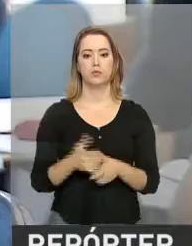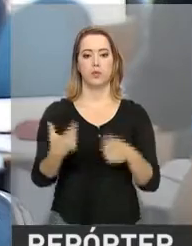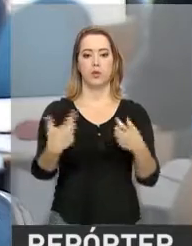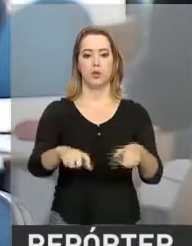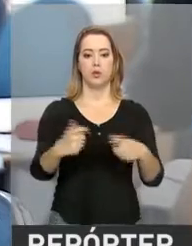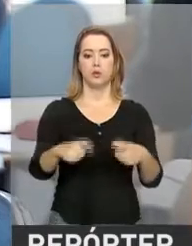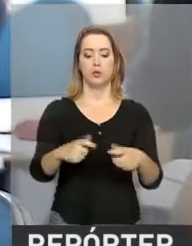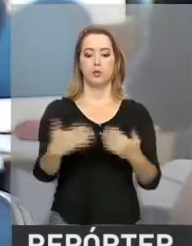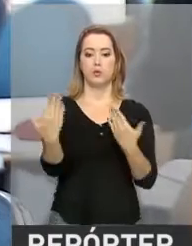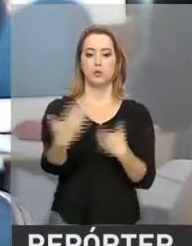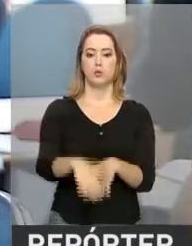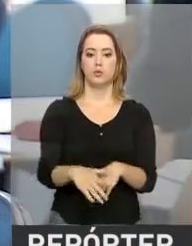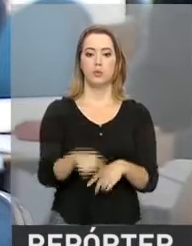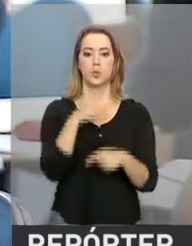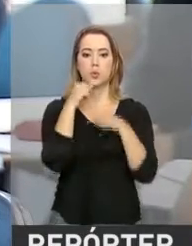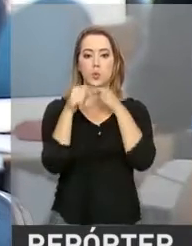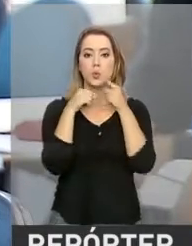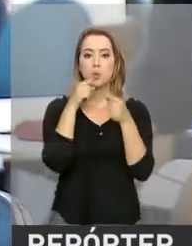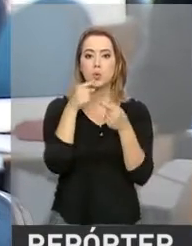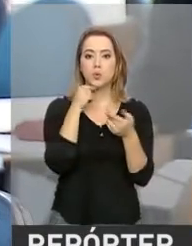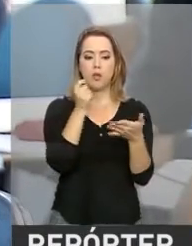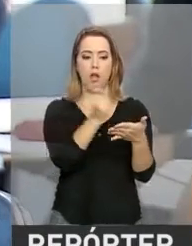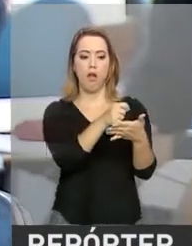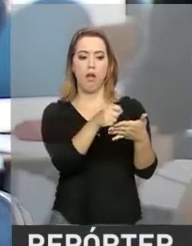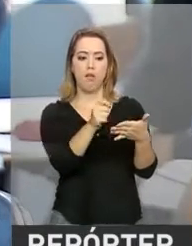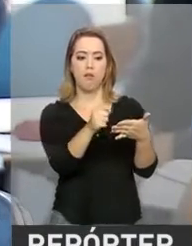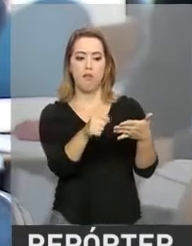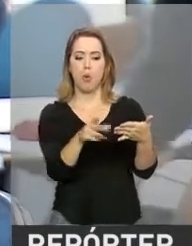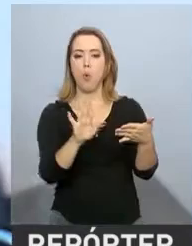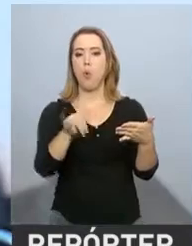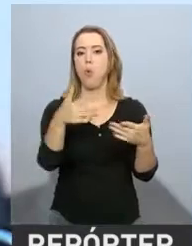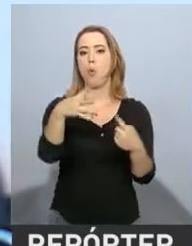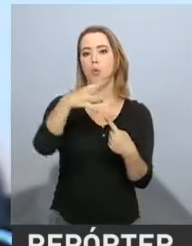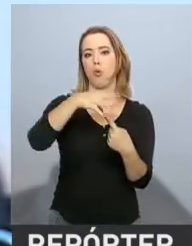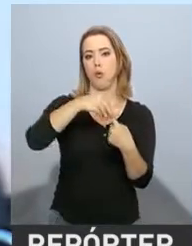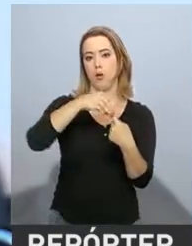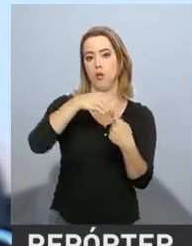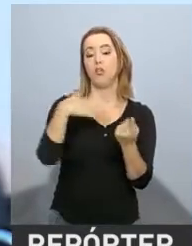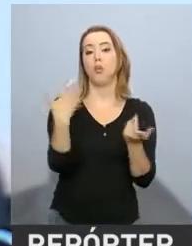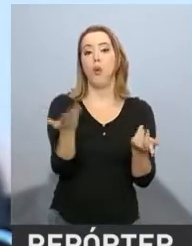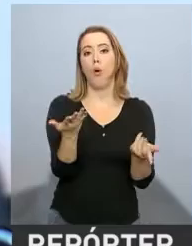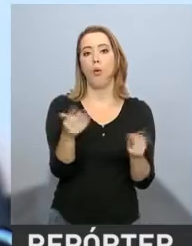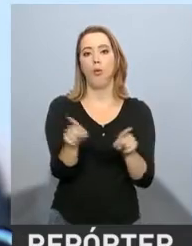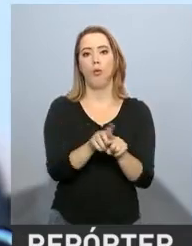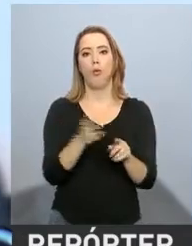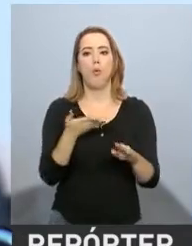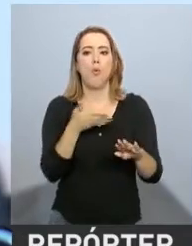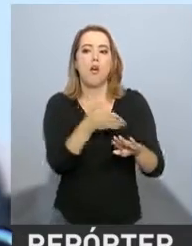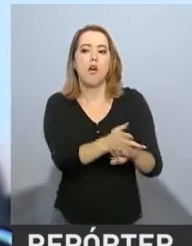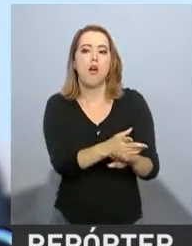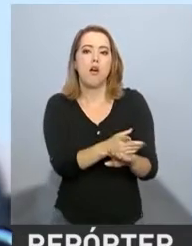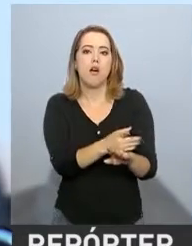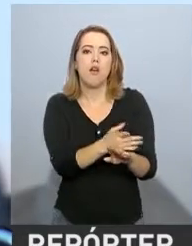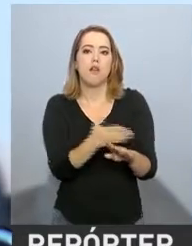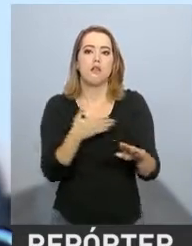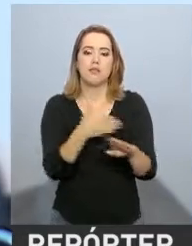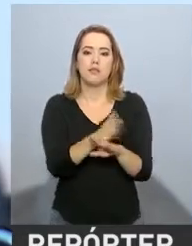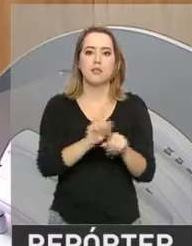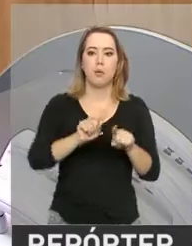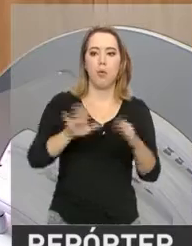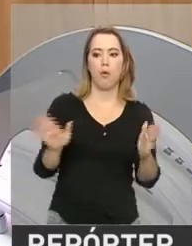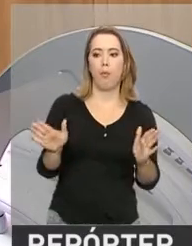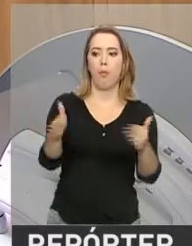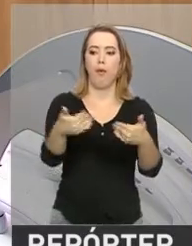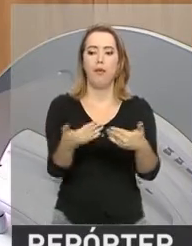prova. As dúvidas em relação à marcação do gabarito, qual caneta levar. O horário de entrada, o horário dos fechamentos dos portões.